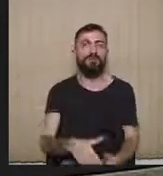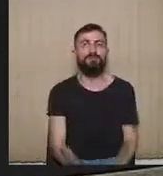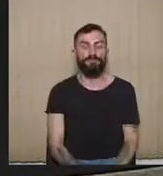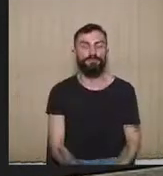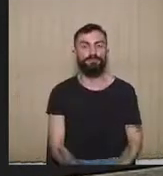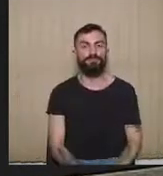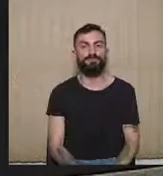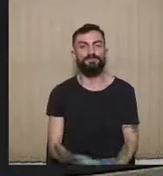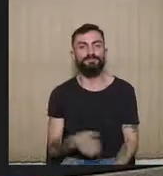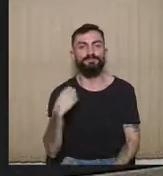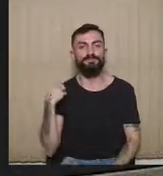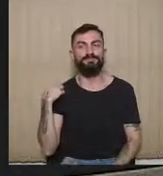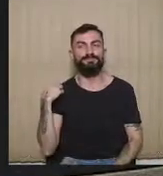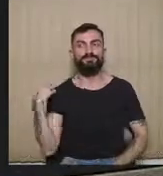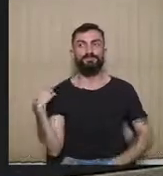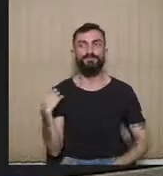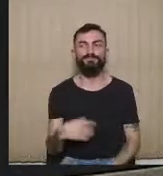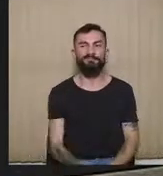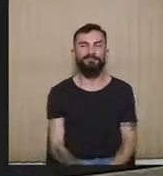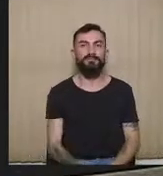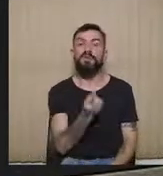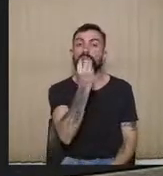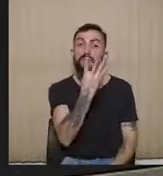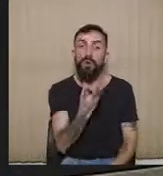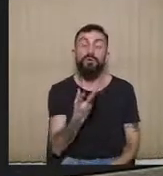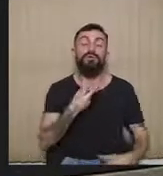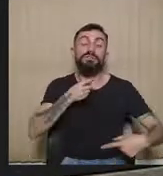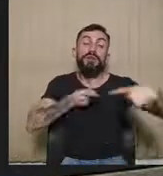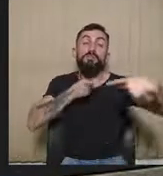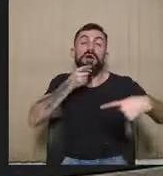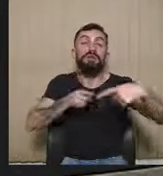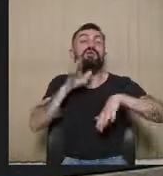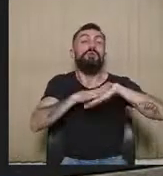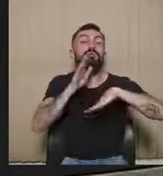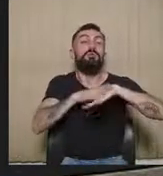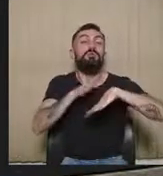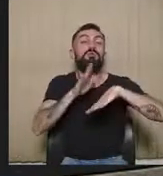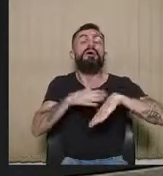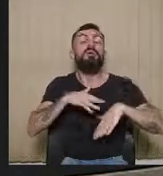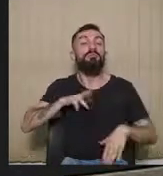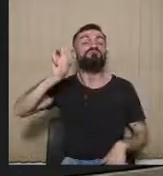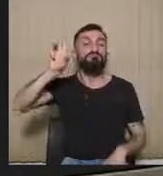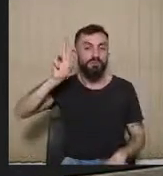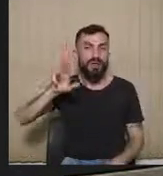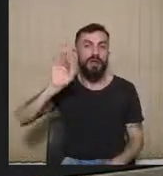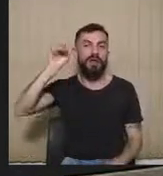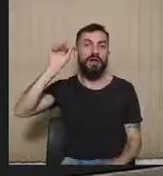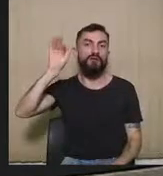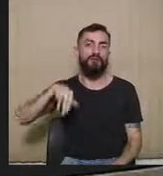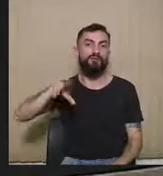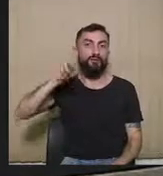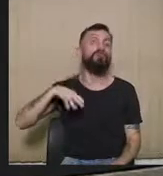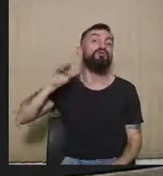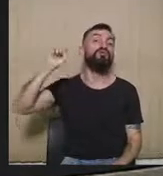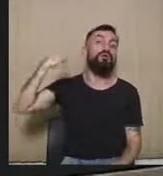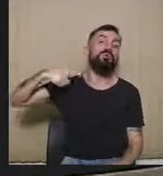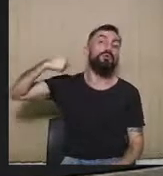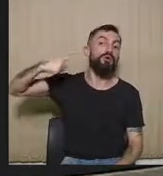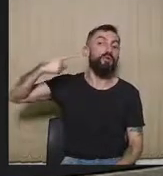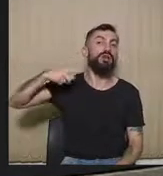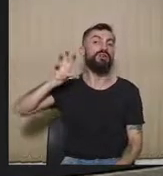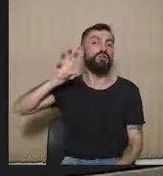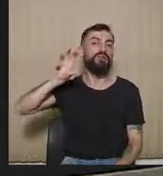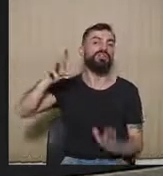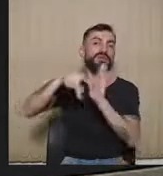Bom, o nosso debatedor é o doutor Afonso Celso da Silva, que foi procurador do Estado de São Paulo até